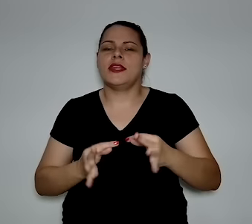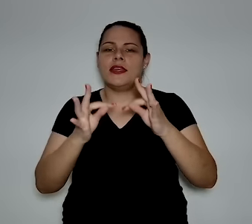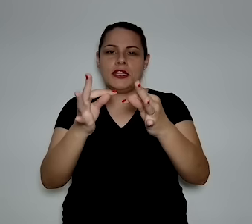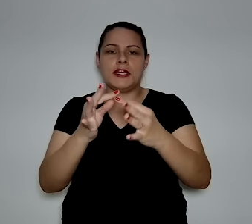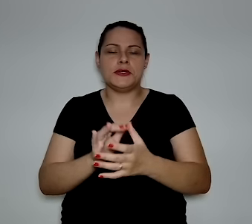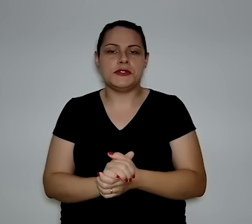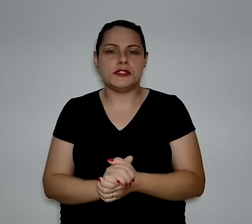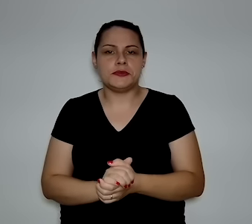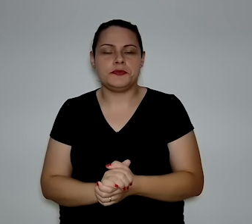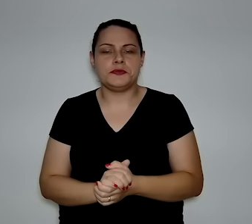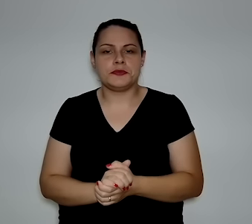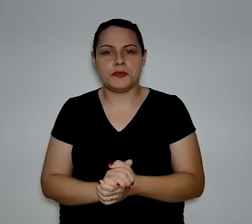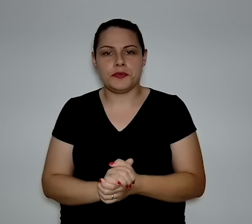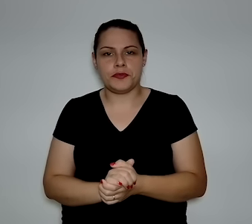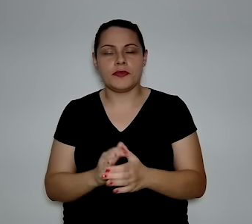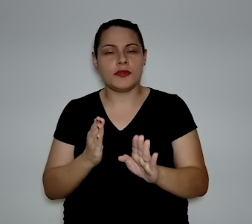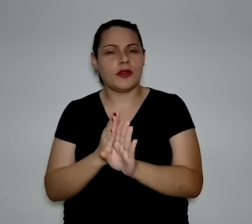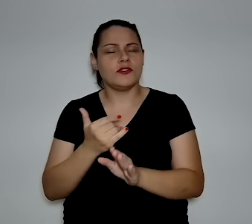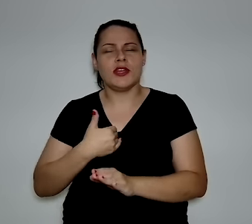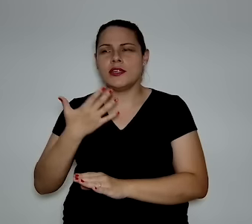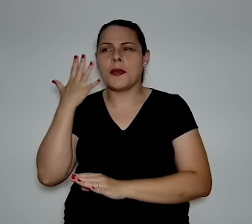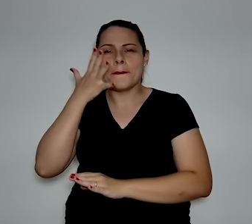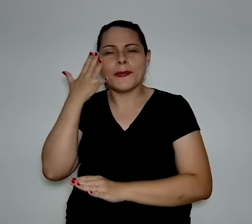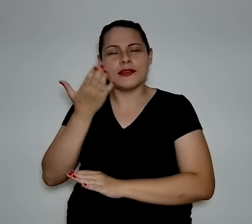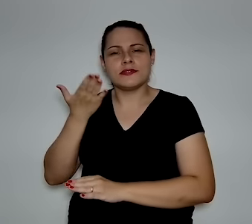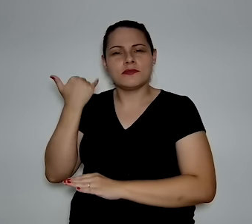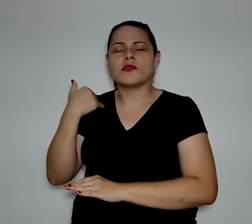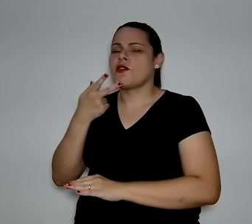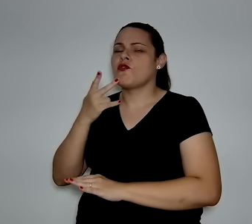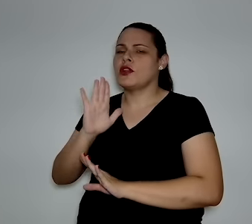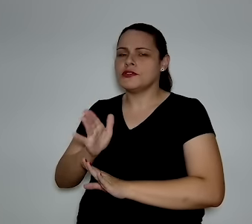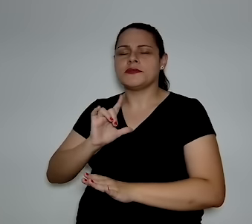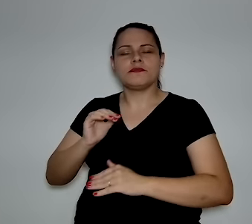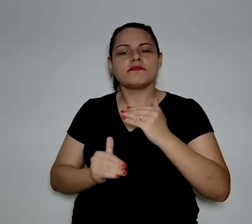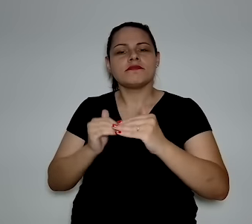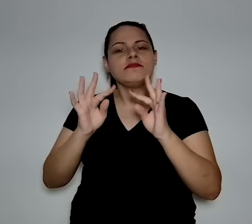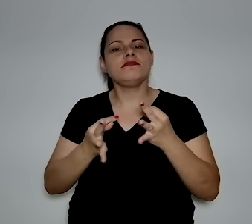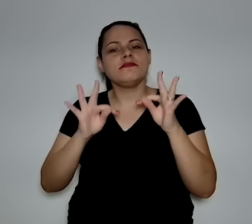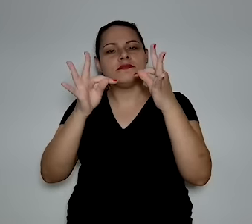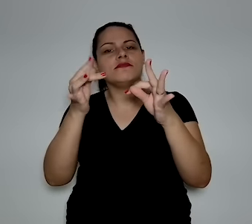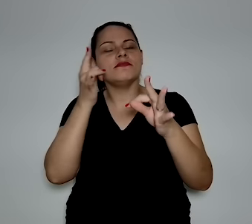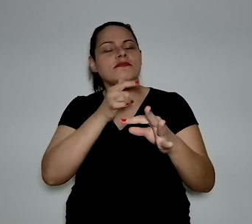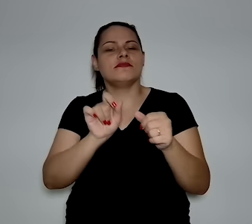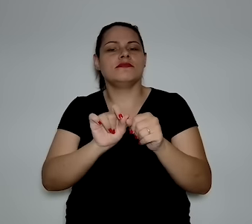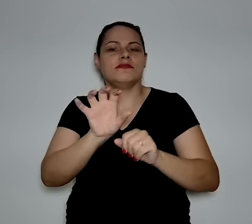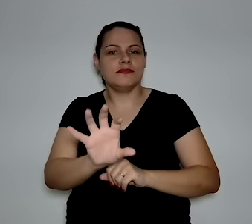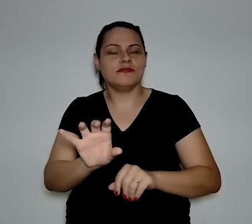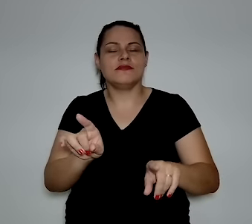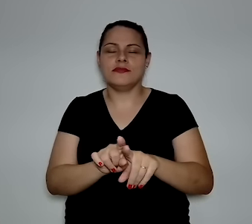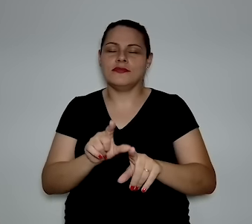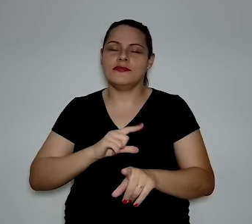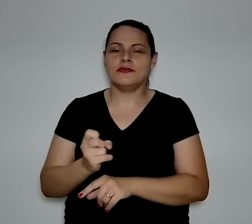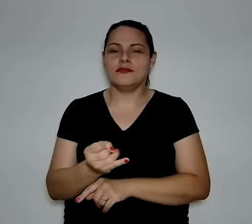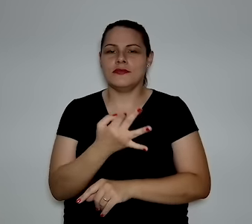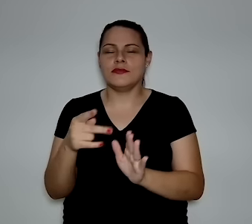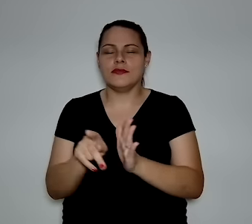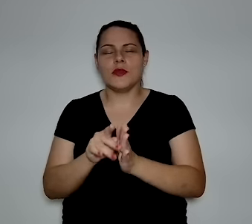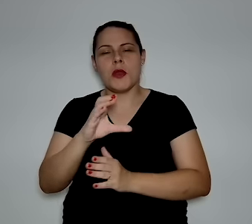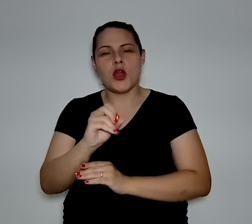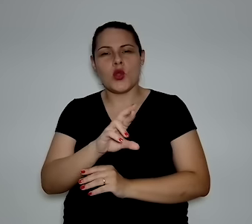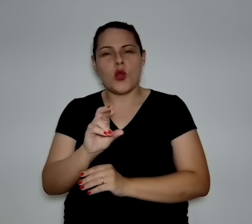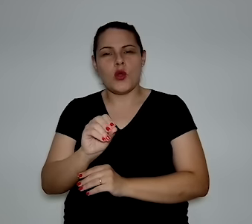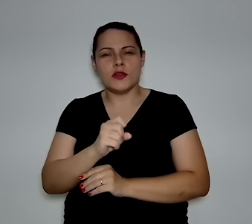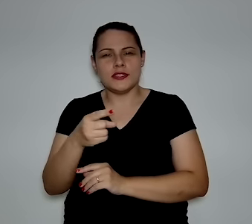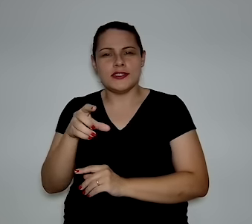Eu esqueci o nome do palestrante anterior. Você já tem desenvolvimento tecnológico para fazer isso. Questões de